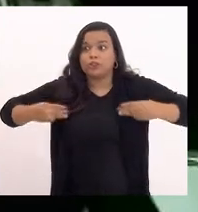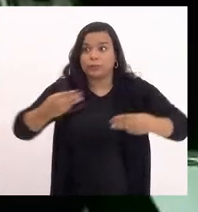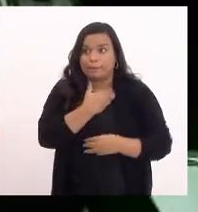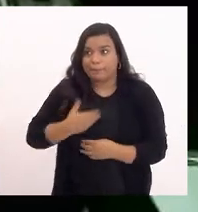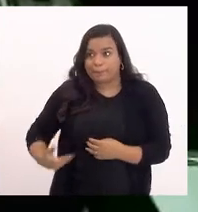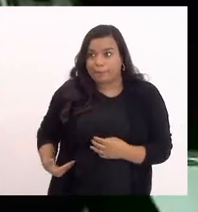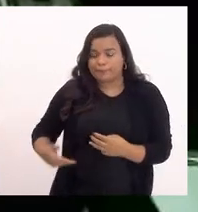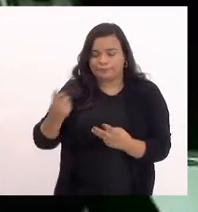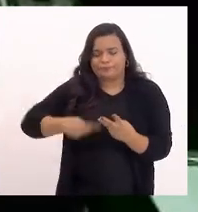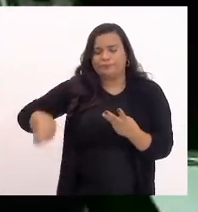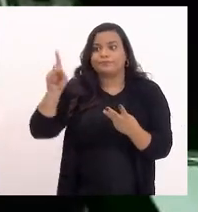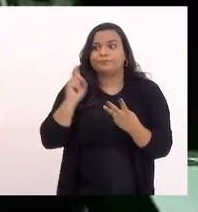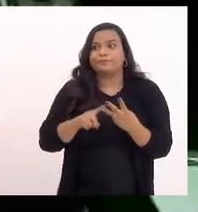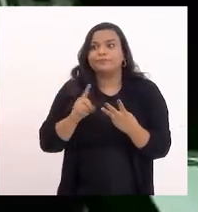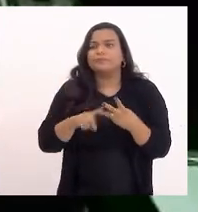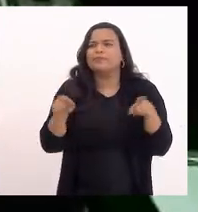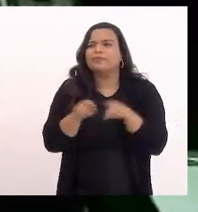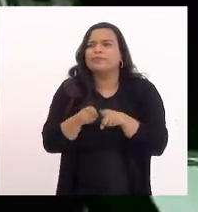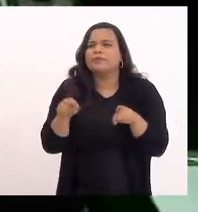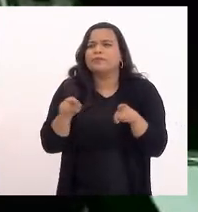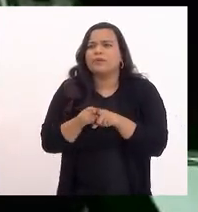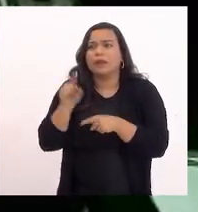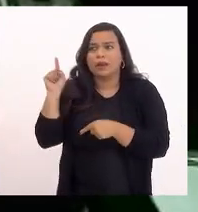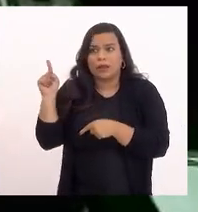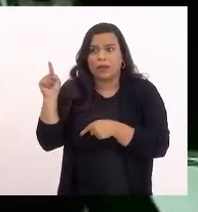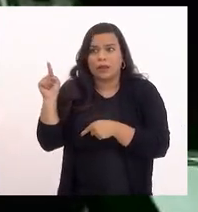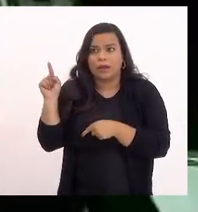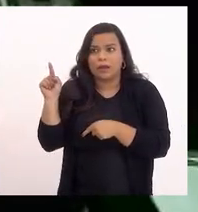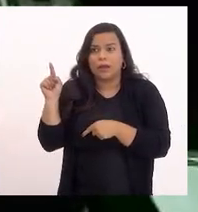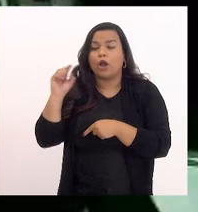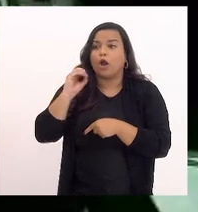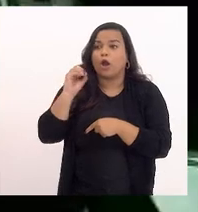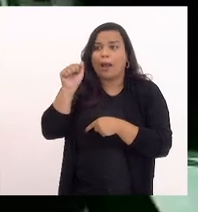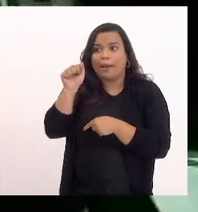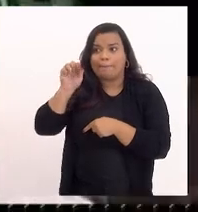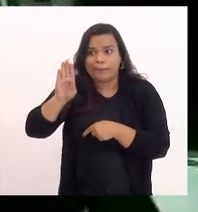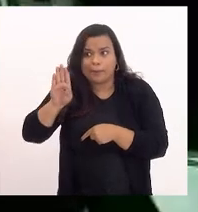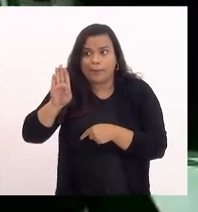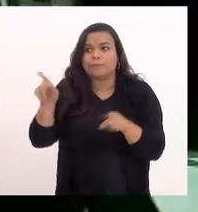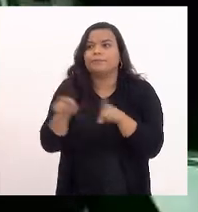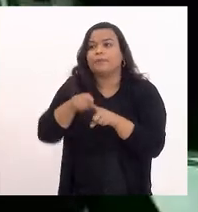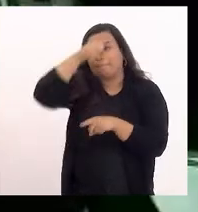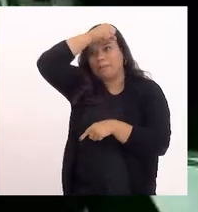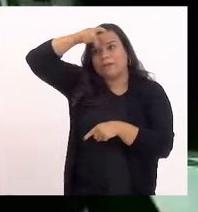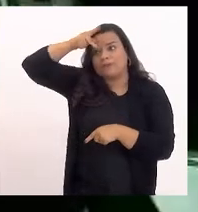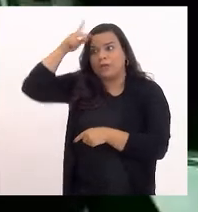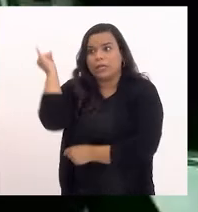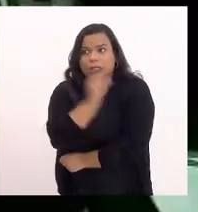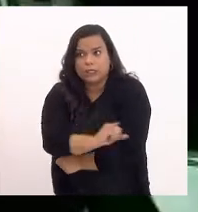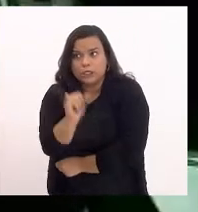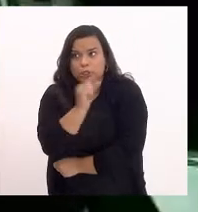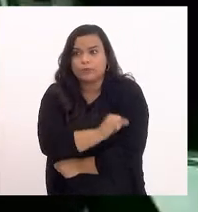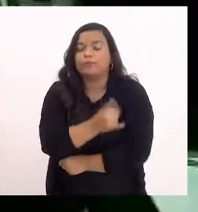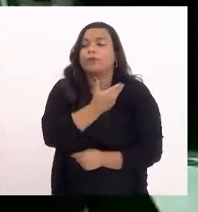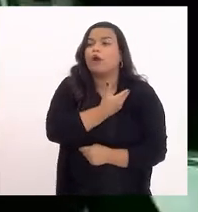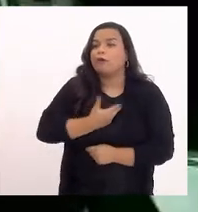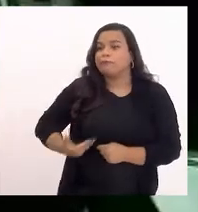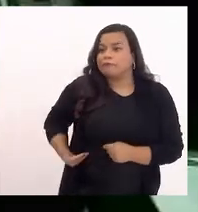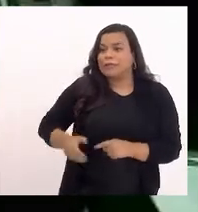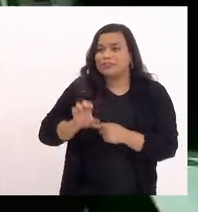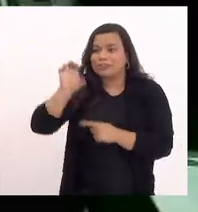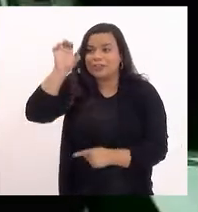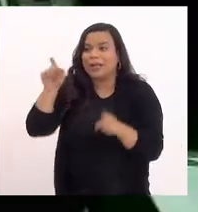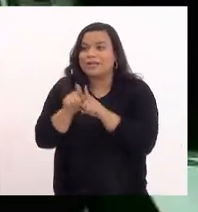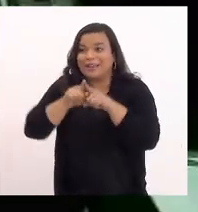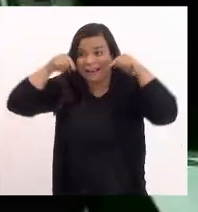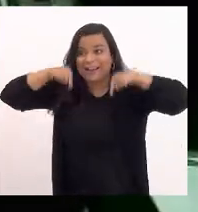Ministério Público, OAB, Prefeitura do Rio, Governo do Estado e aqui na